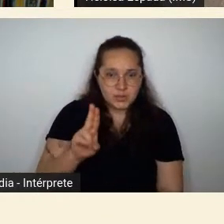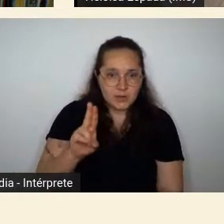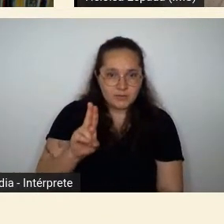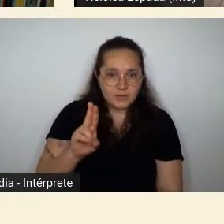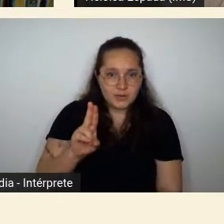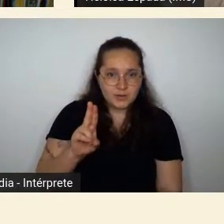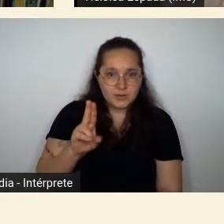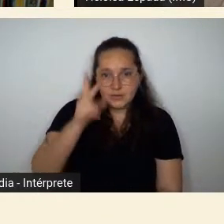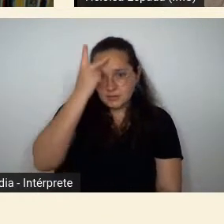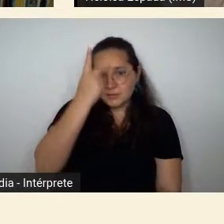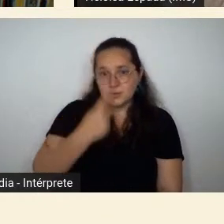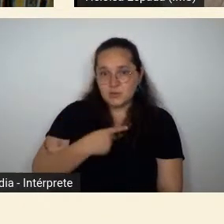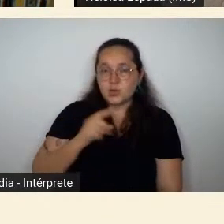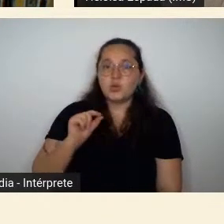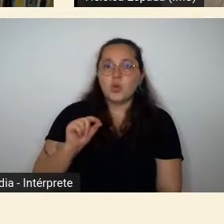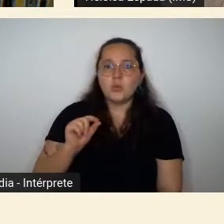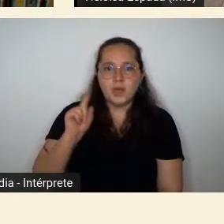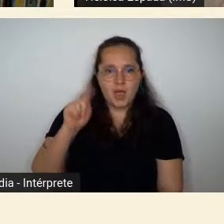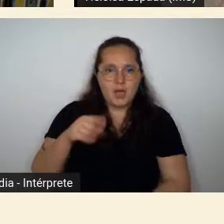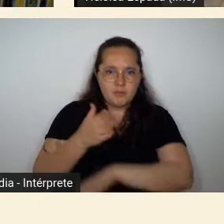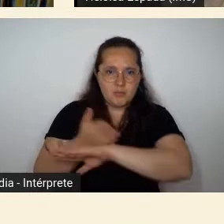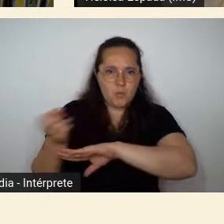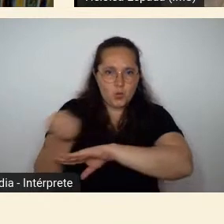autodenominavam modernistas